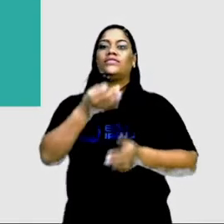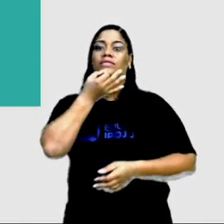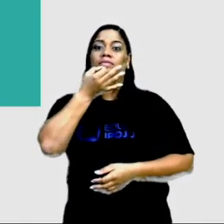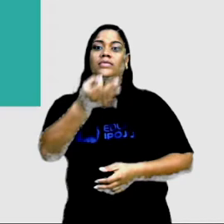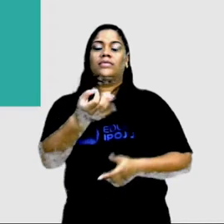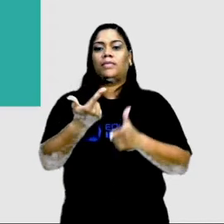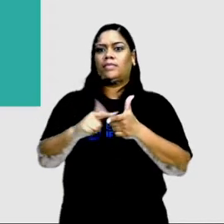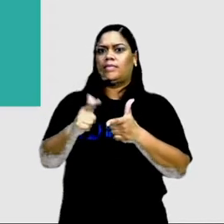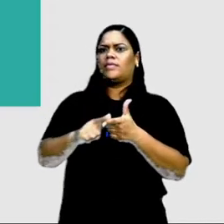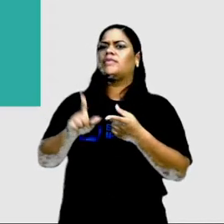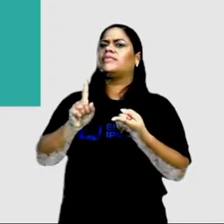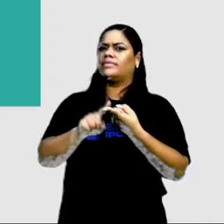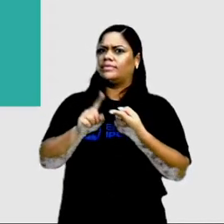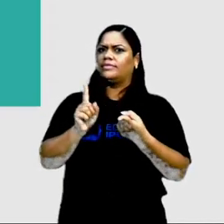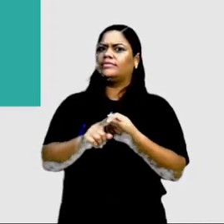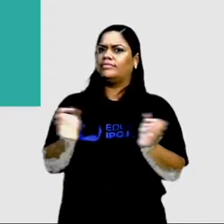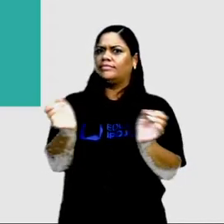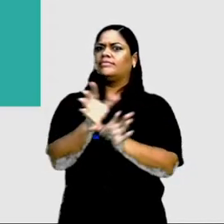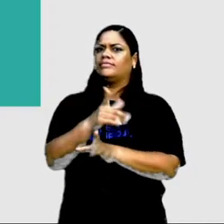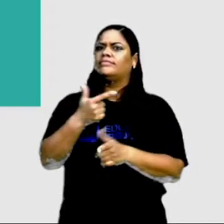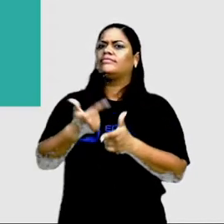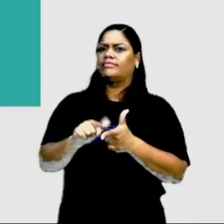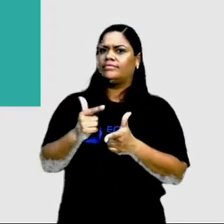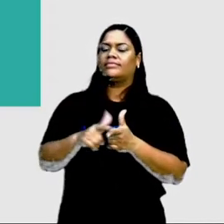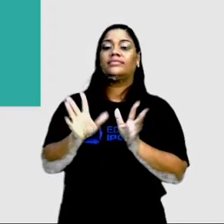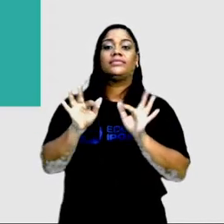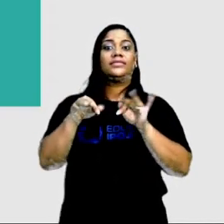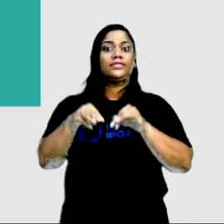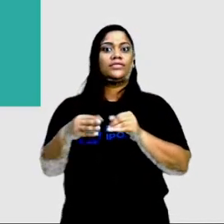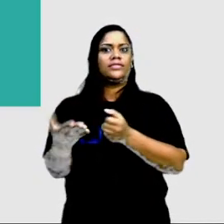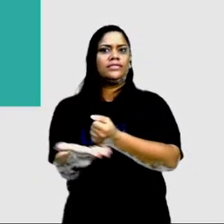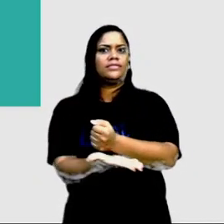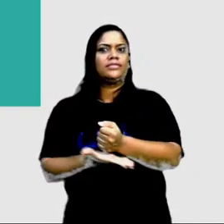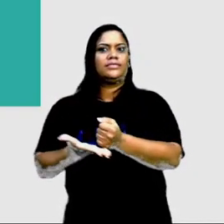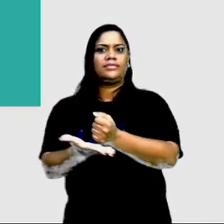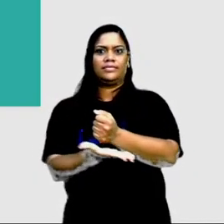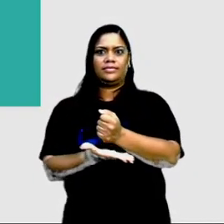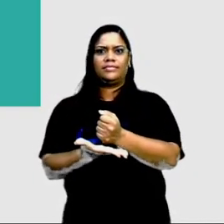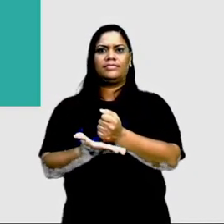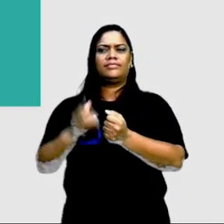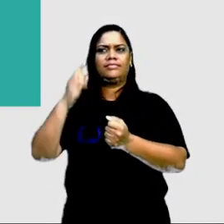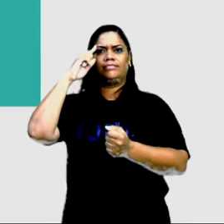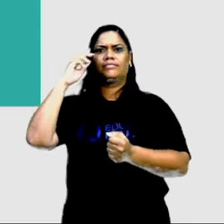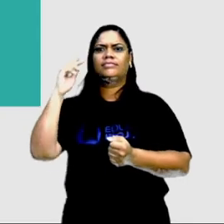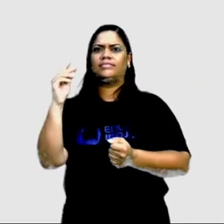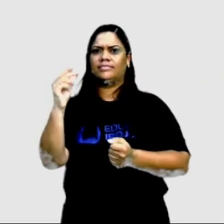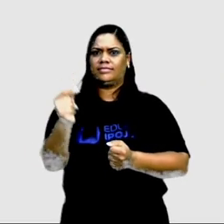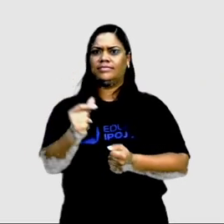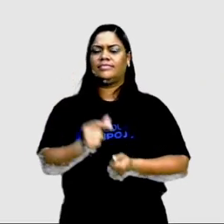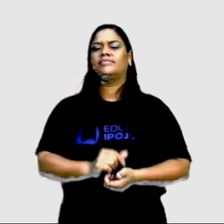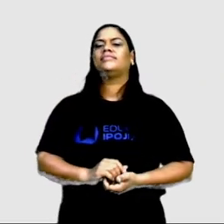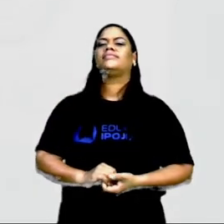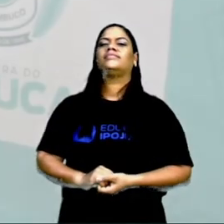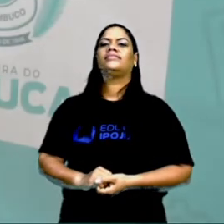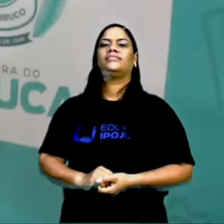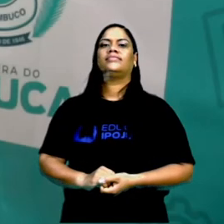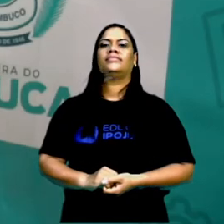problemas e possíveis soluções, assim de embasar um determinado pensamento ou ideia.